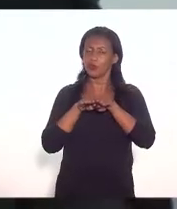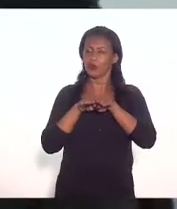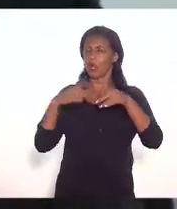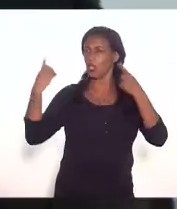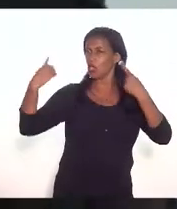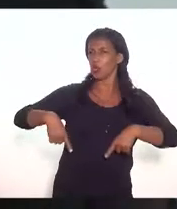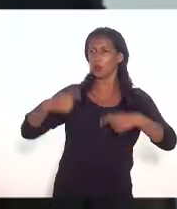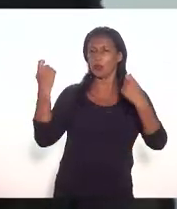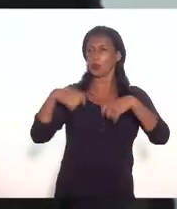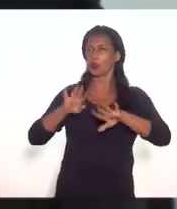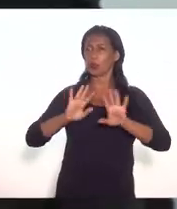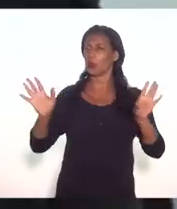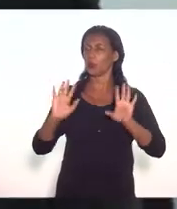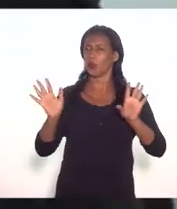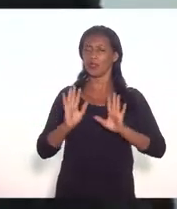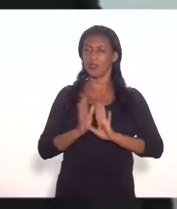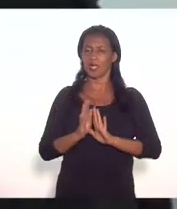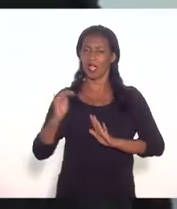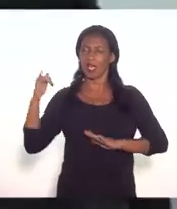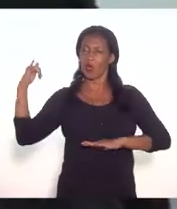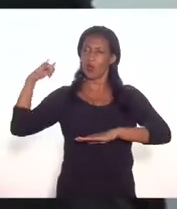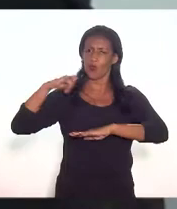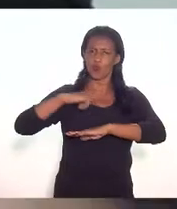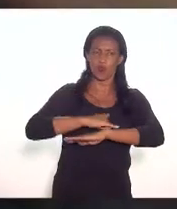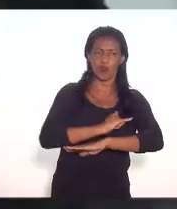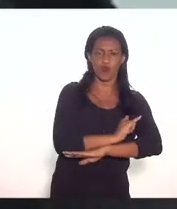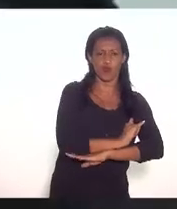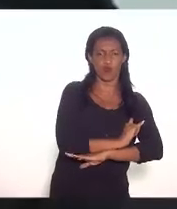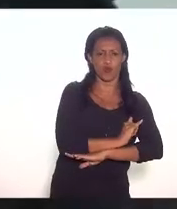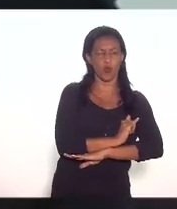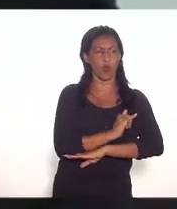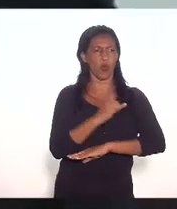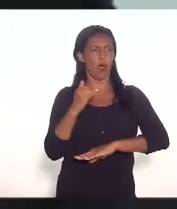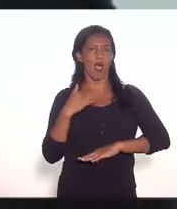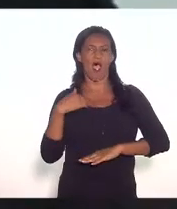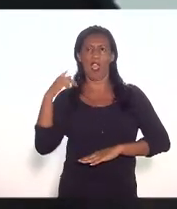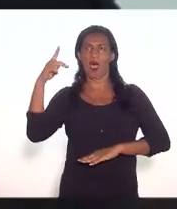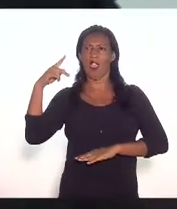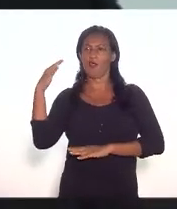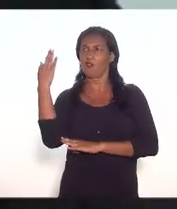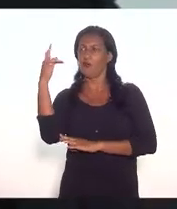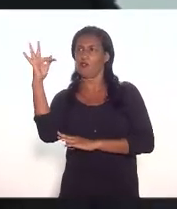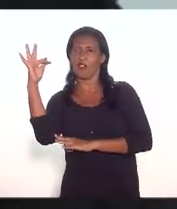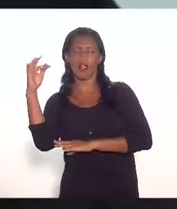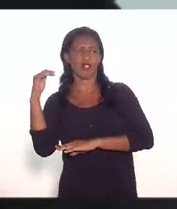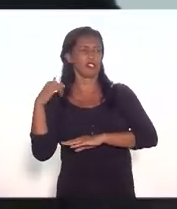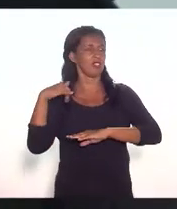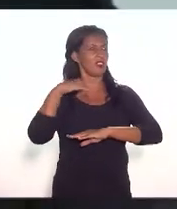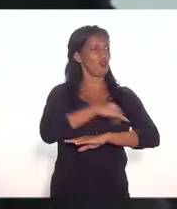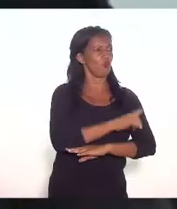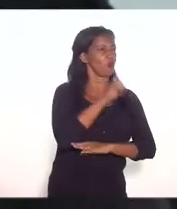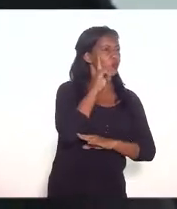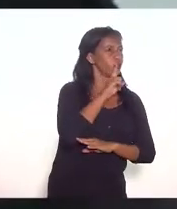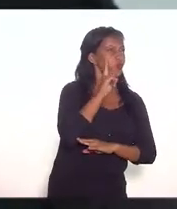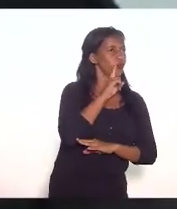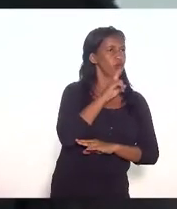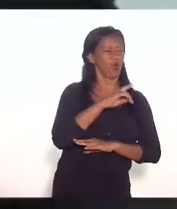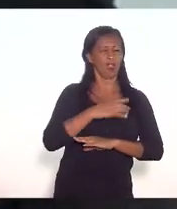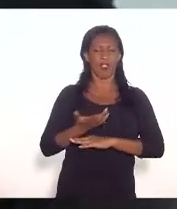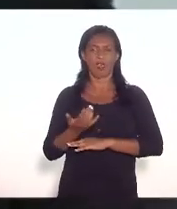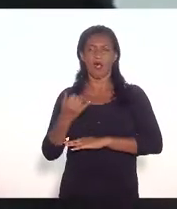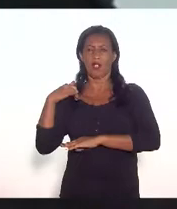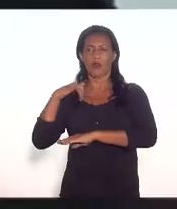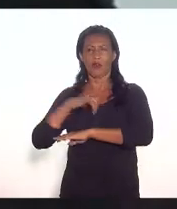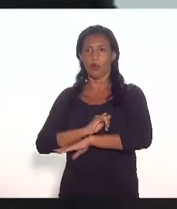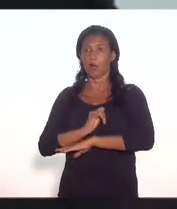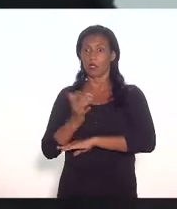internacional só com a nossa demanda é um voo para Lisboa um voo para Paris um para Miami que Nova York nem sonhamos três para Buenos Aires